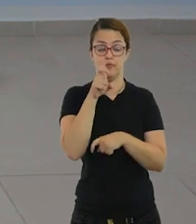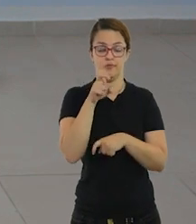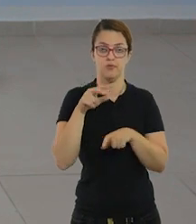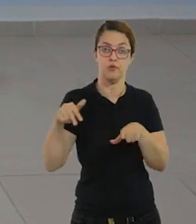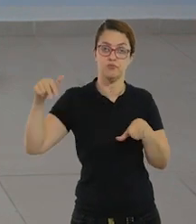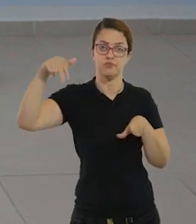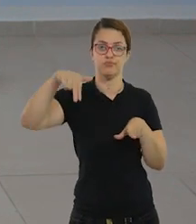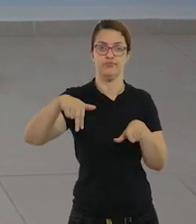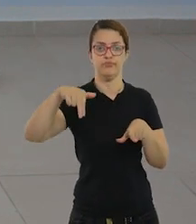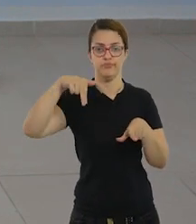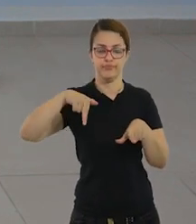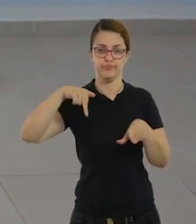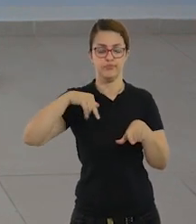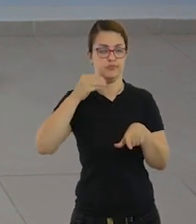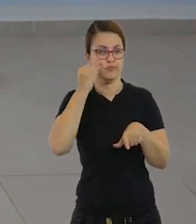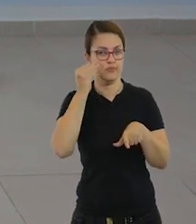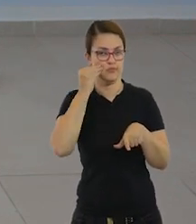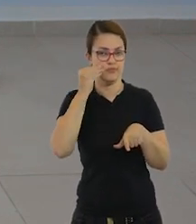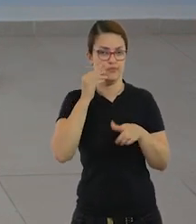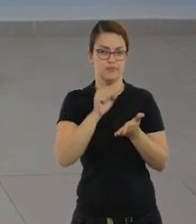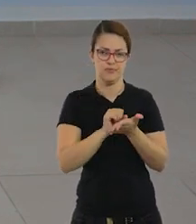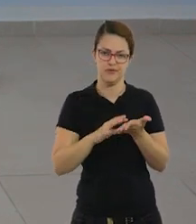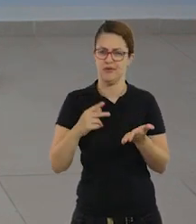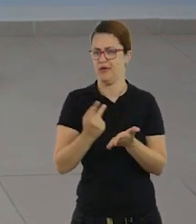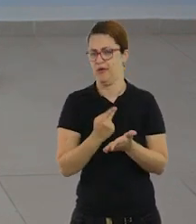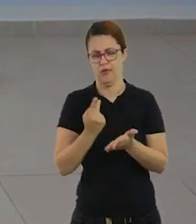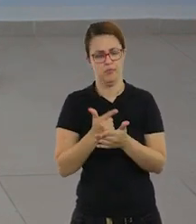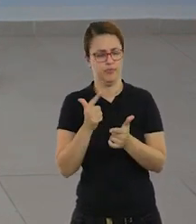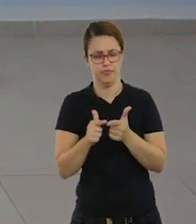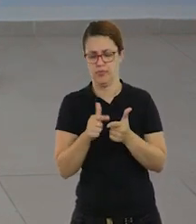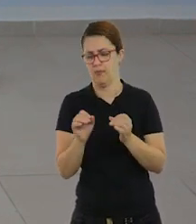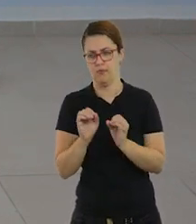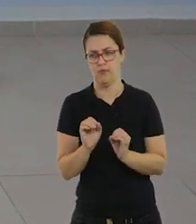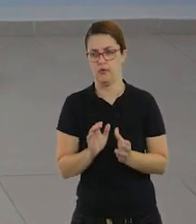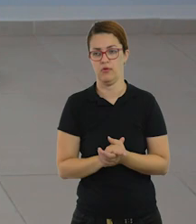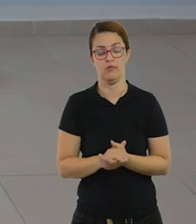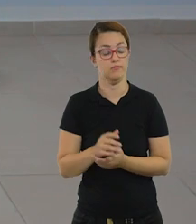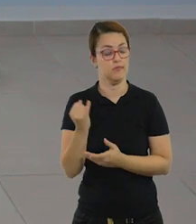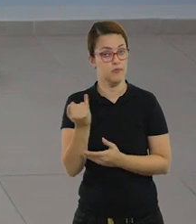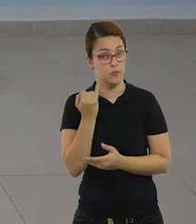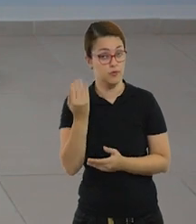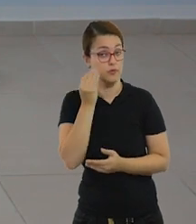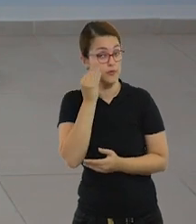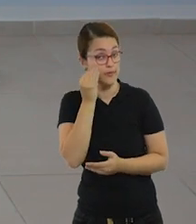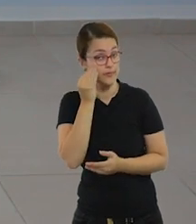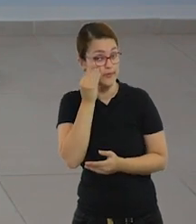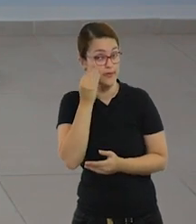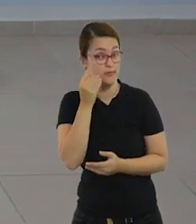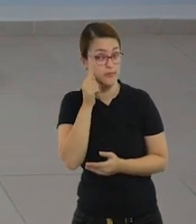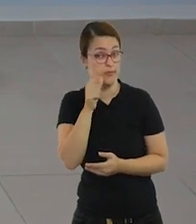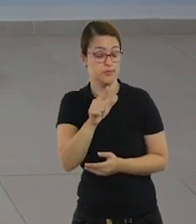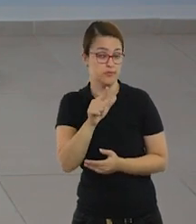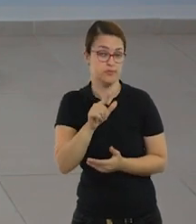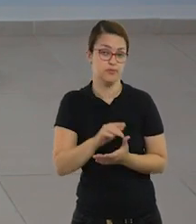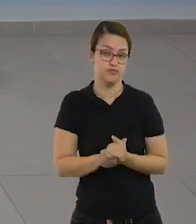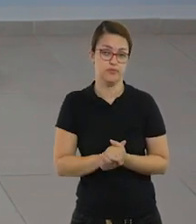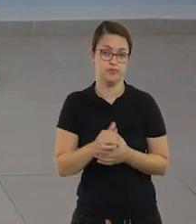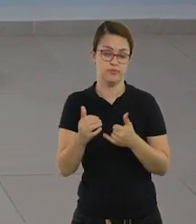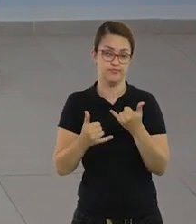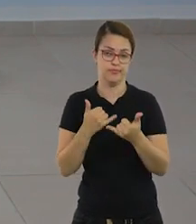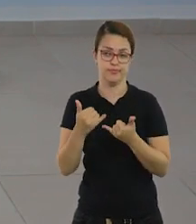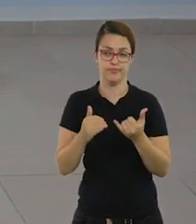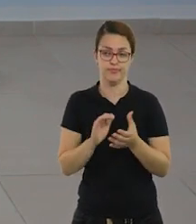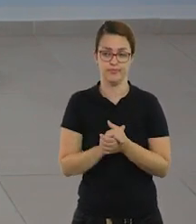enquanto ele tenta fazer a atividade. Ele vai errar, muitas vezes não tem problema, mas é importante ele tentar, tentar, até ele